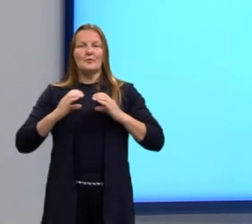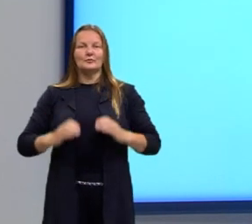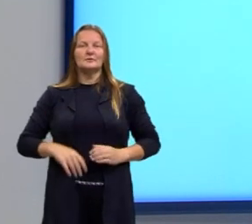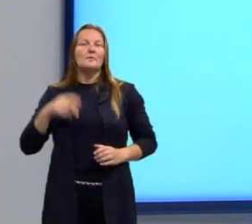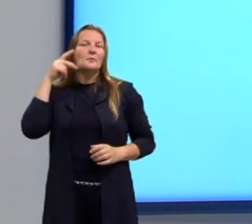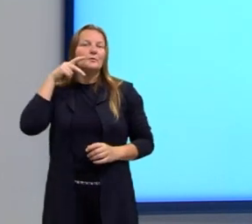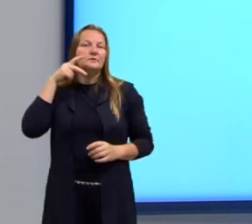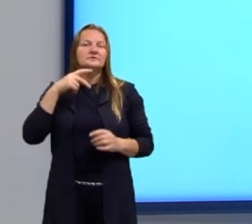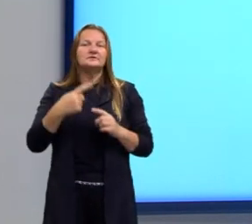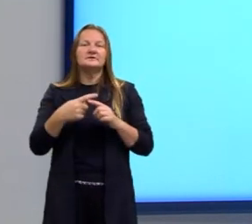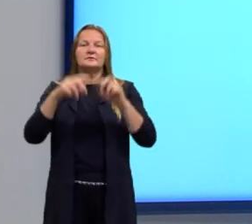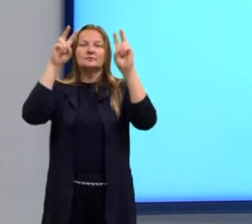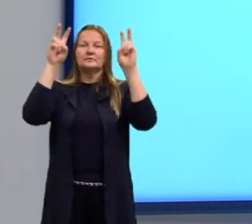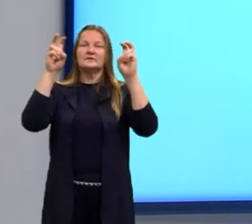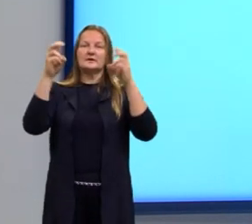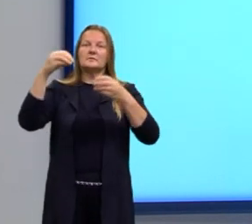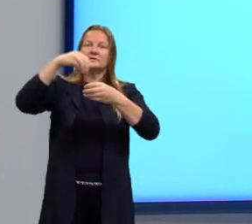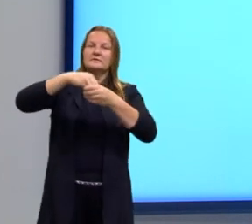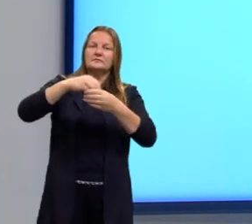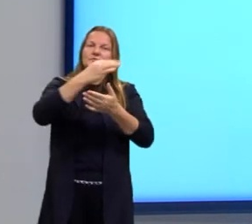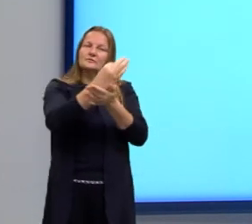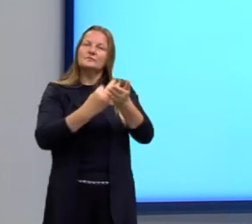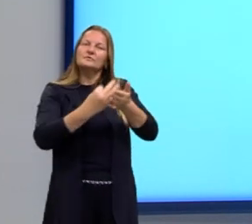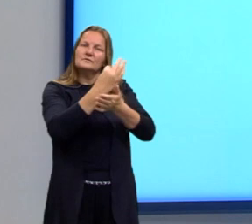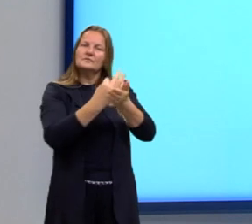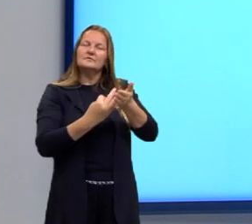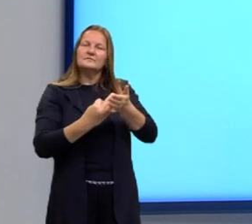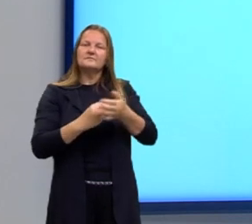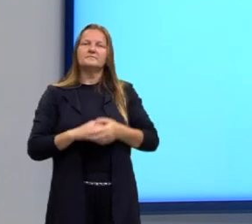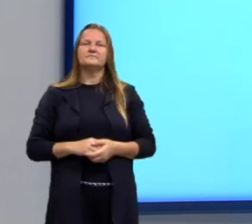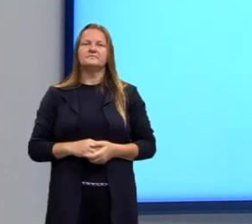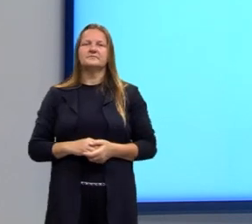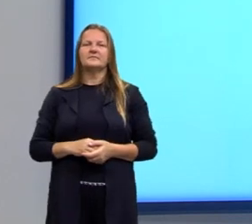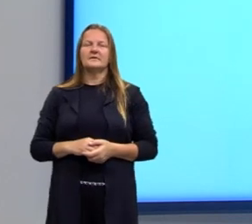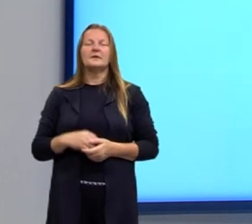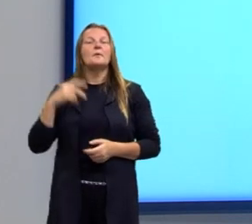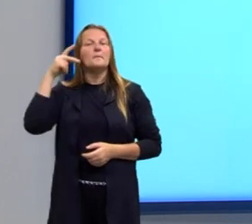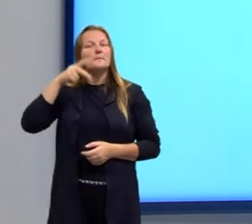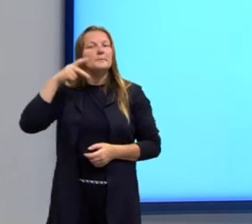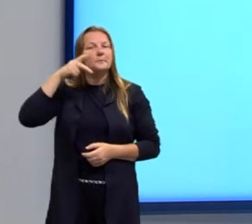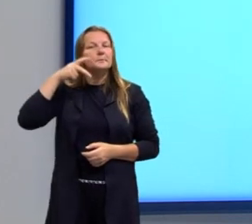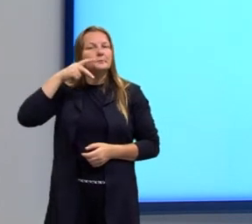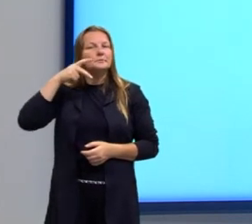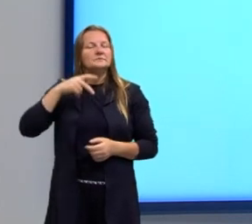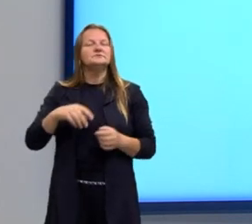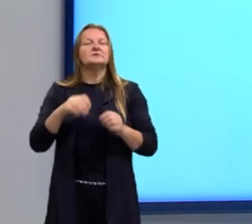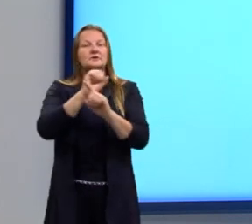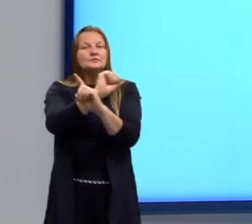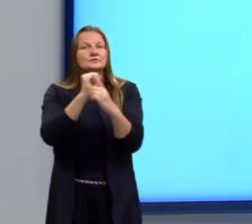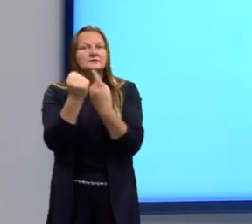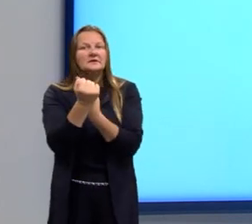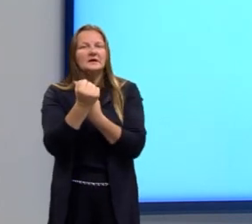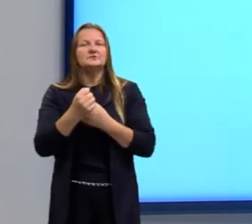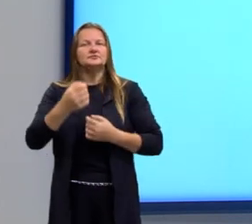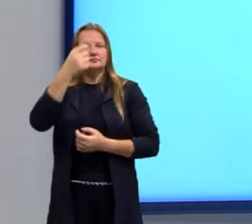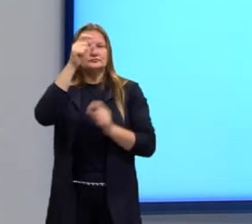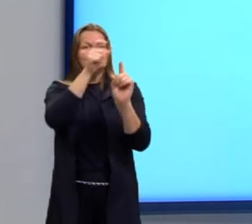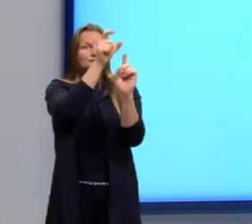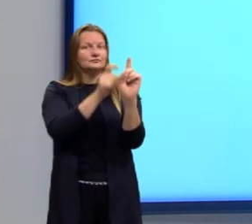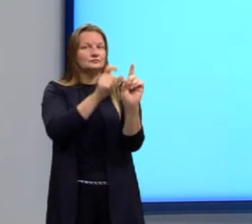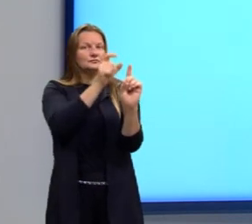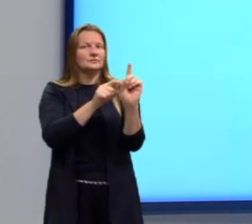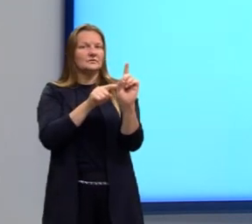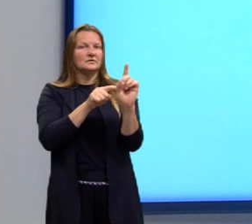traz, então, como tema, dentro do seu texto, a política, a sociedade, o indivíduo.